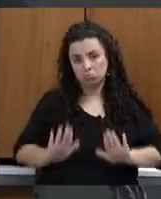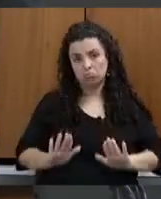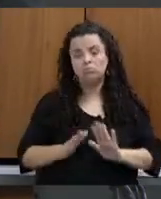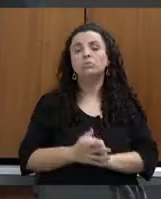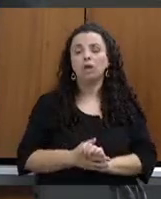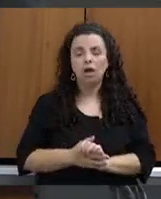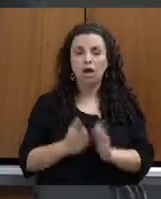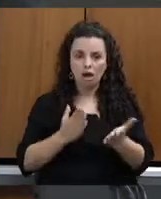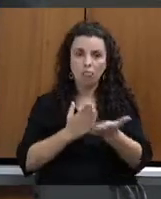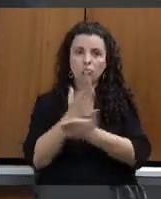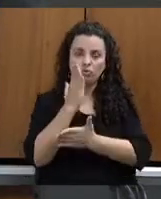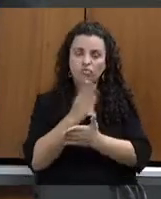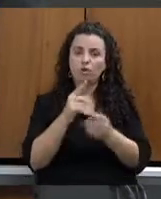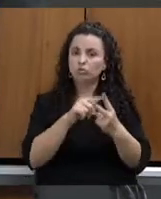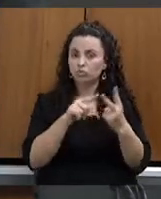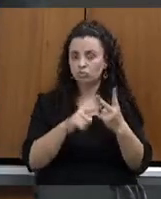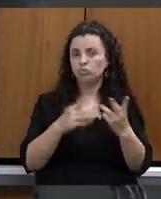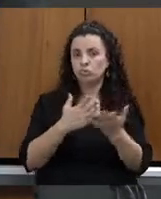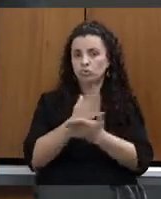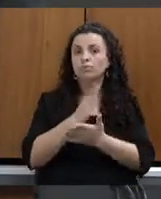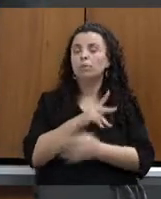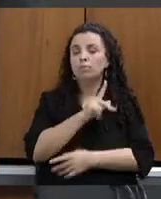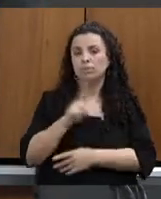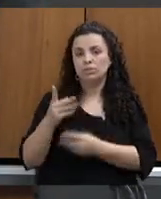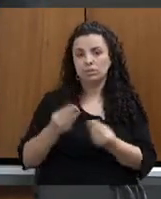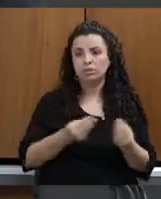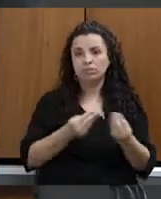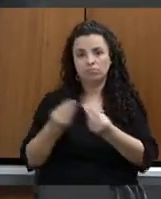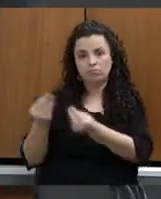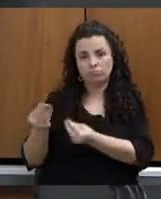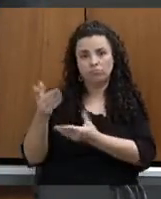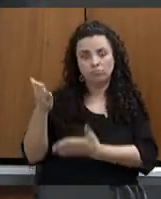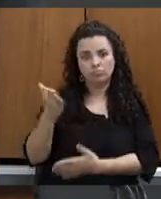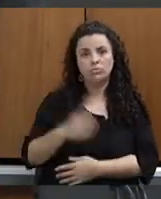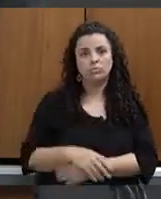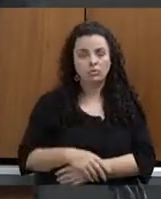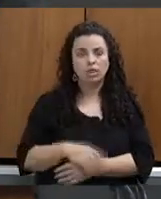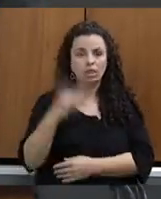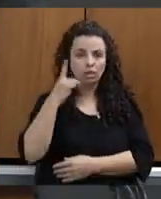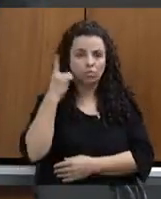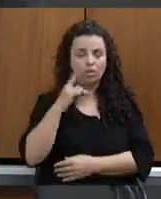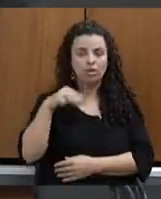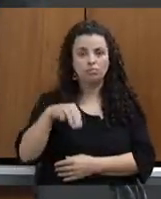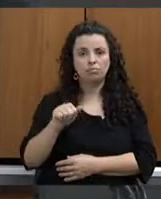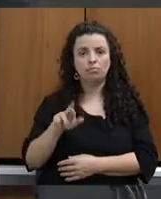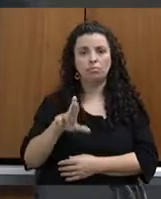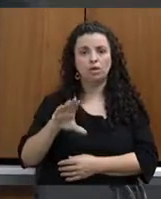Aprovados ambos os requerimentos. Devolvo a presidência ao nobre deputado Marcos Lemos.